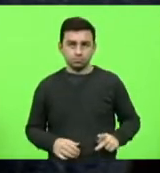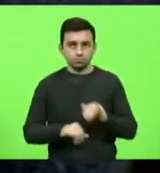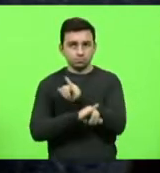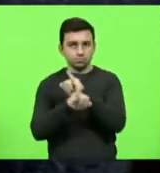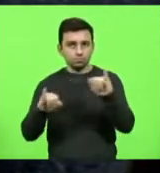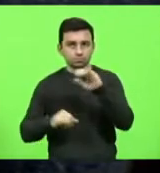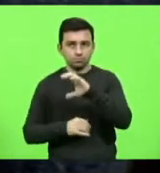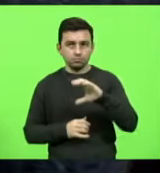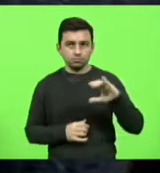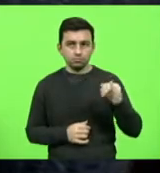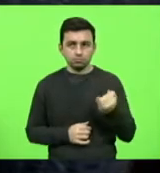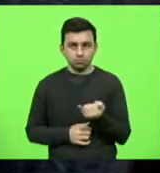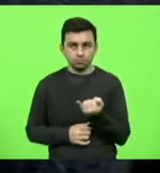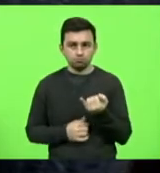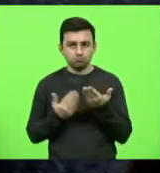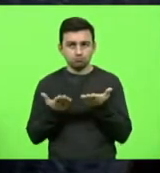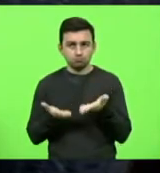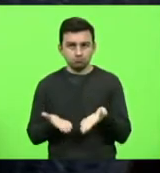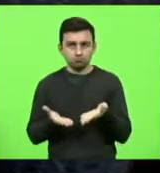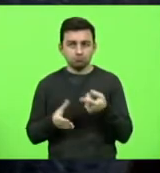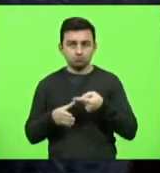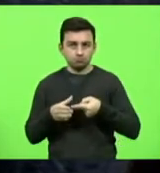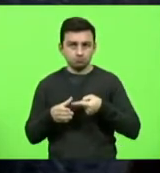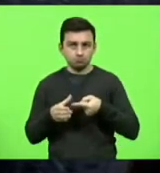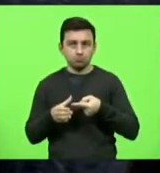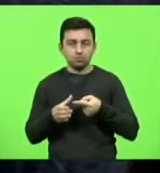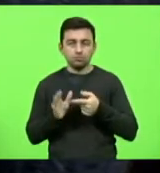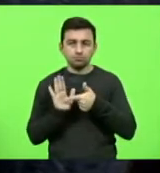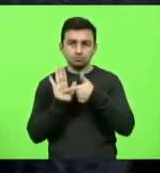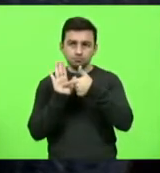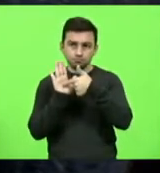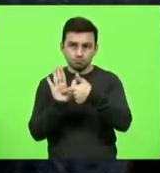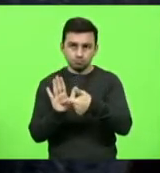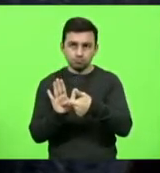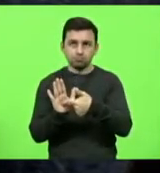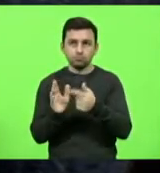Justiça apresentou parecer contrário aos projetos de leis.